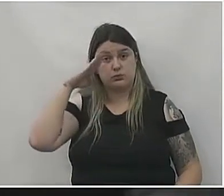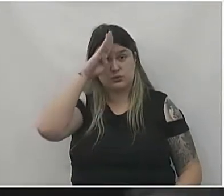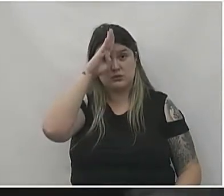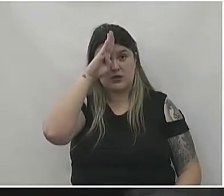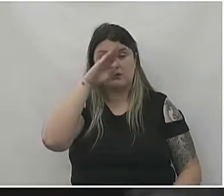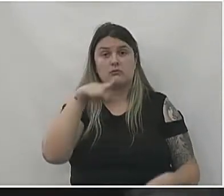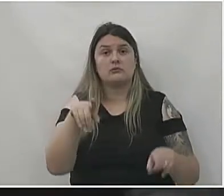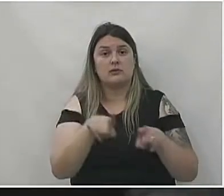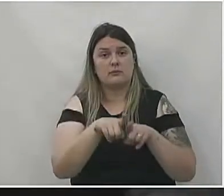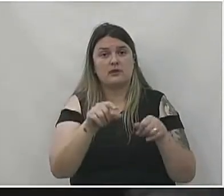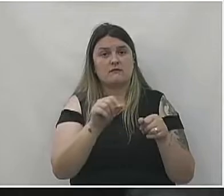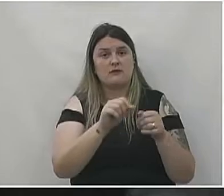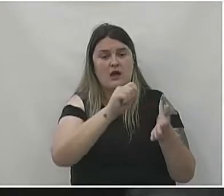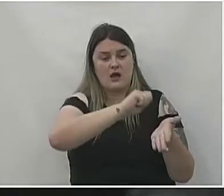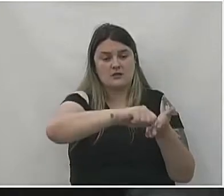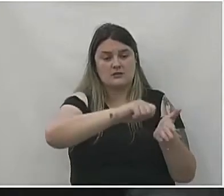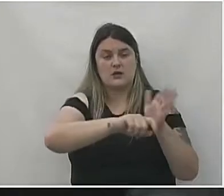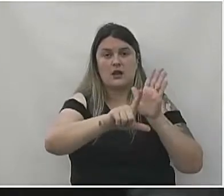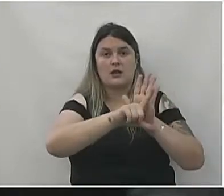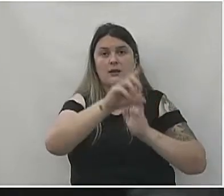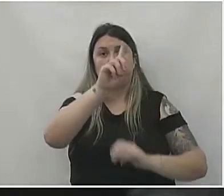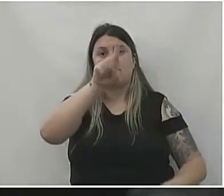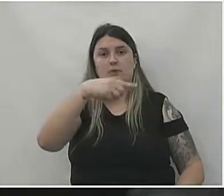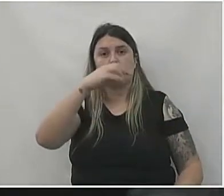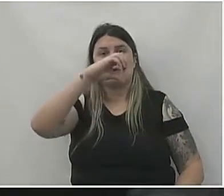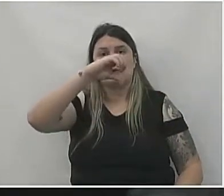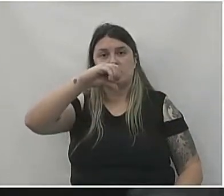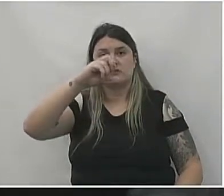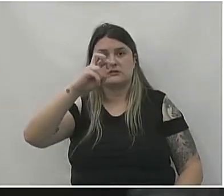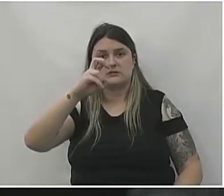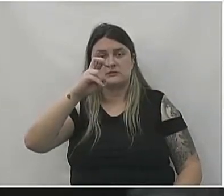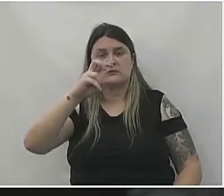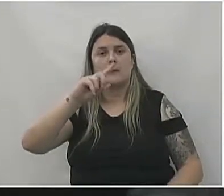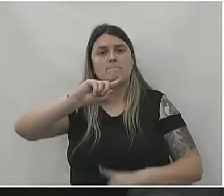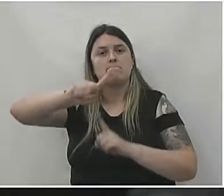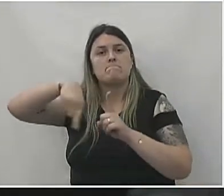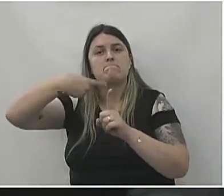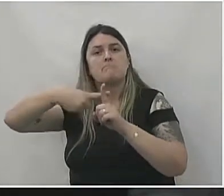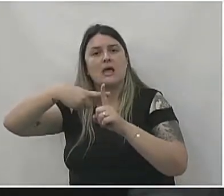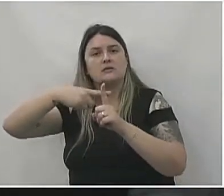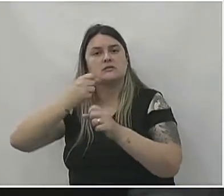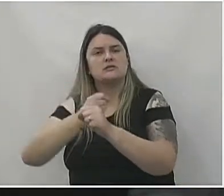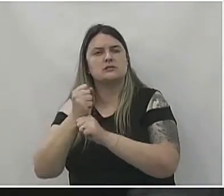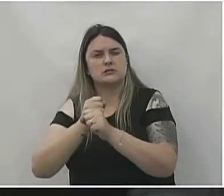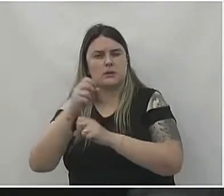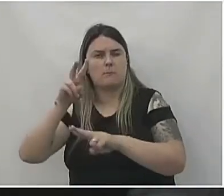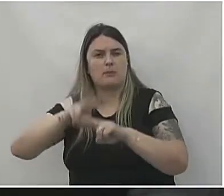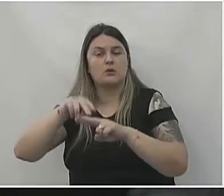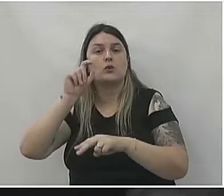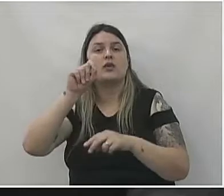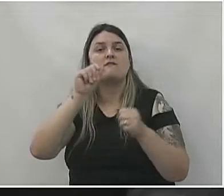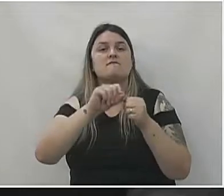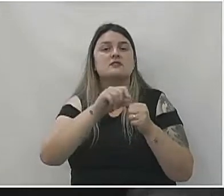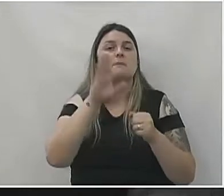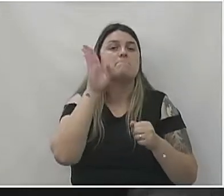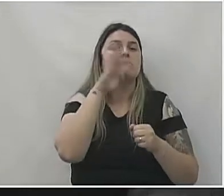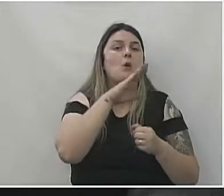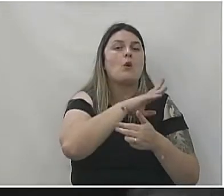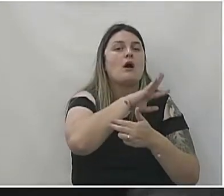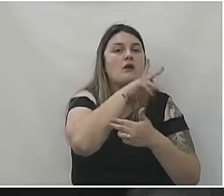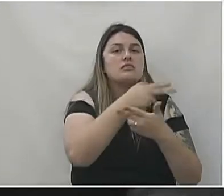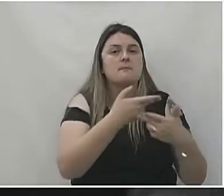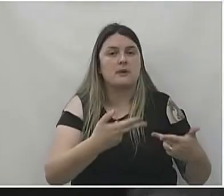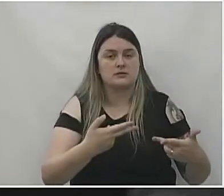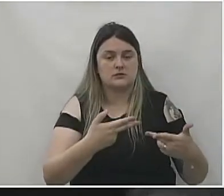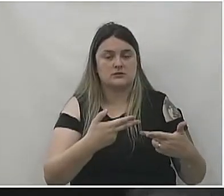sancionou uma lei 1095-2019 que aumenta a punição para quem praticar ato de abuso, maus tratos, ferir ou